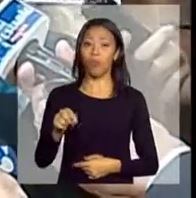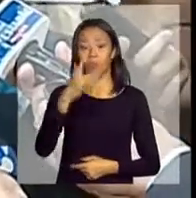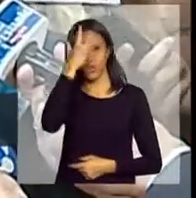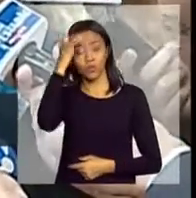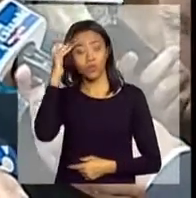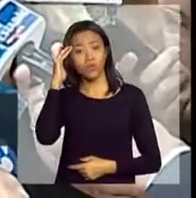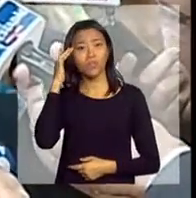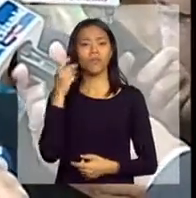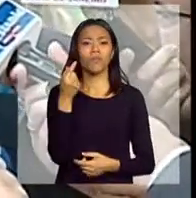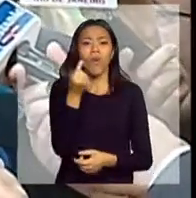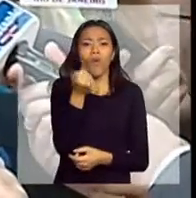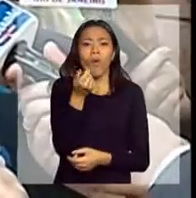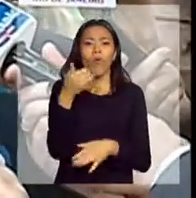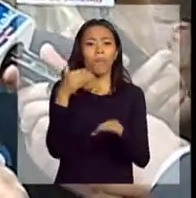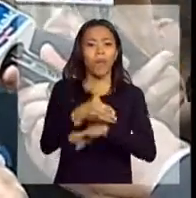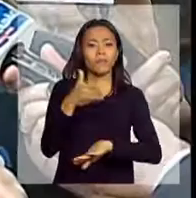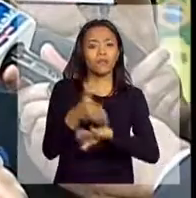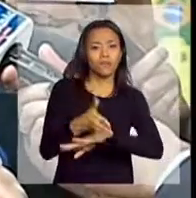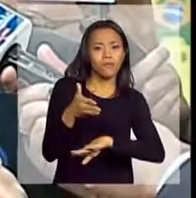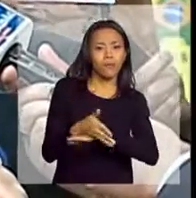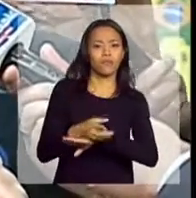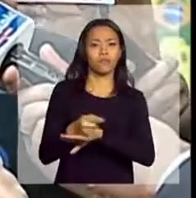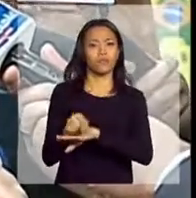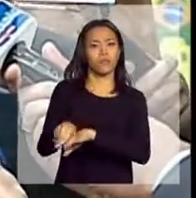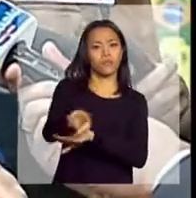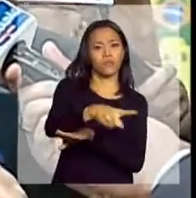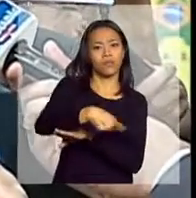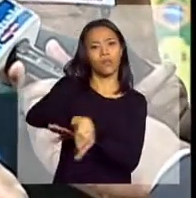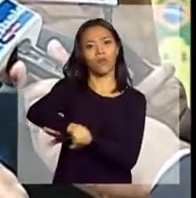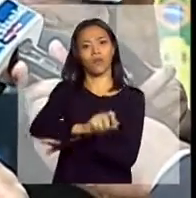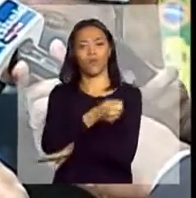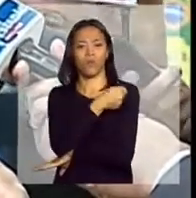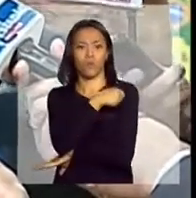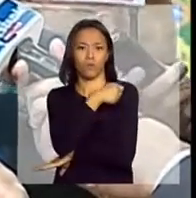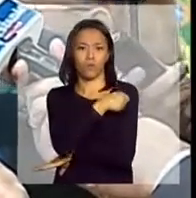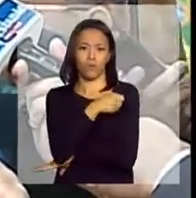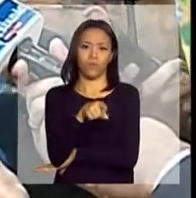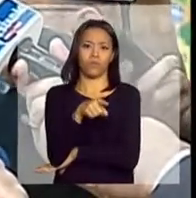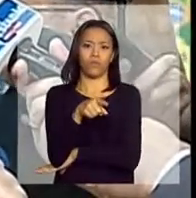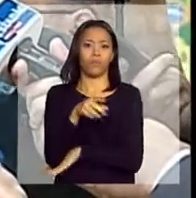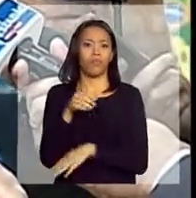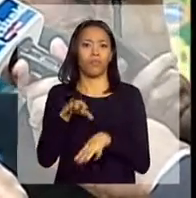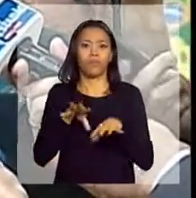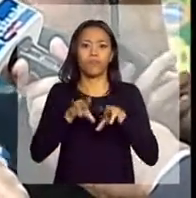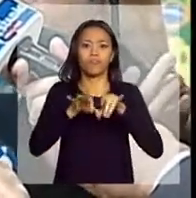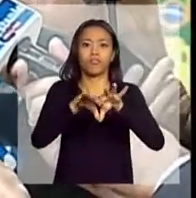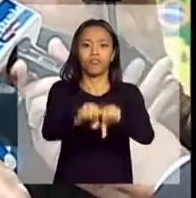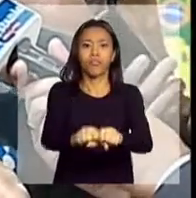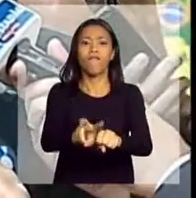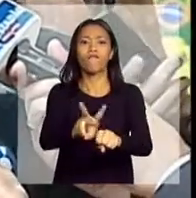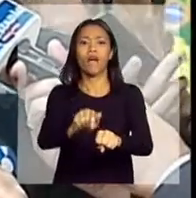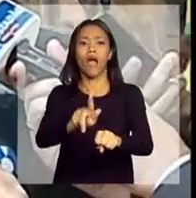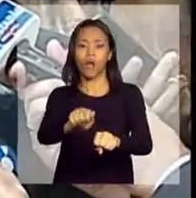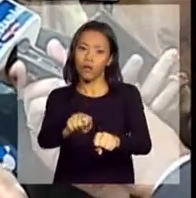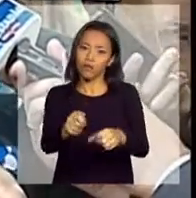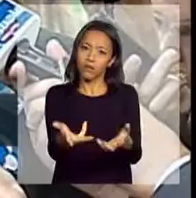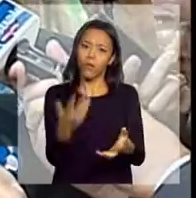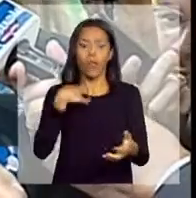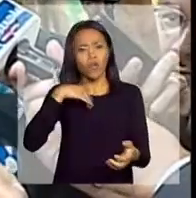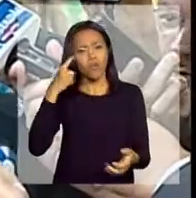em relação à demanda por vagas. E nós vamos analisar com